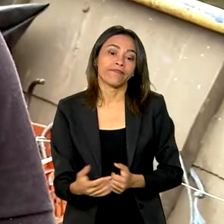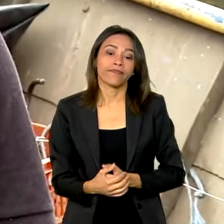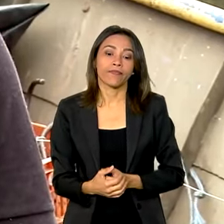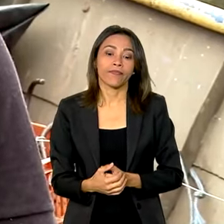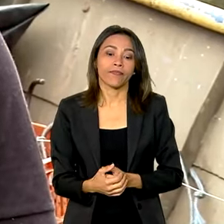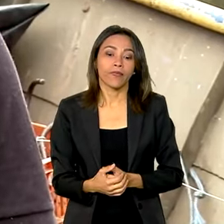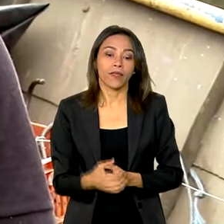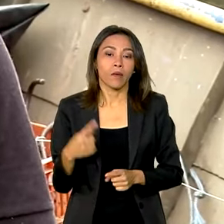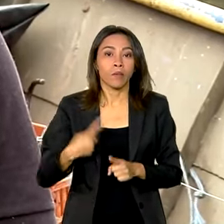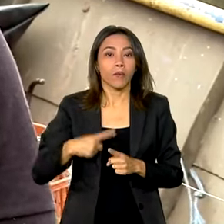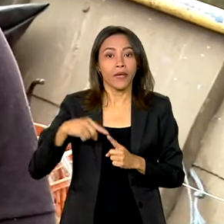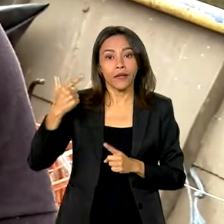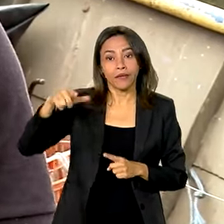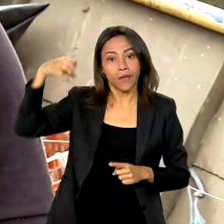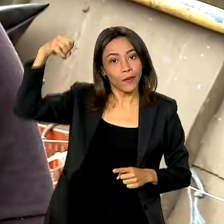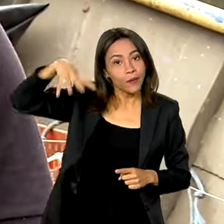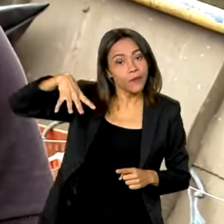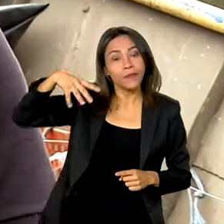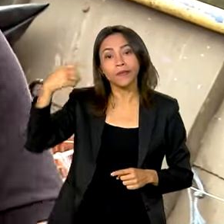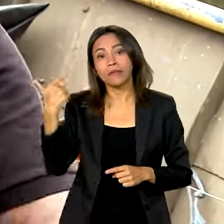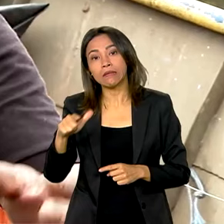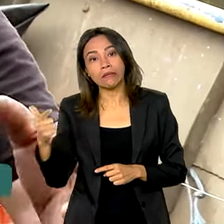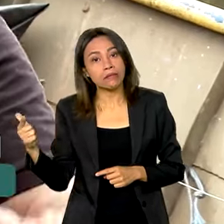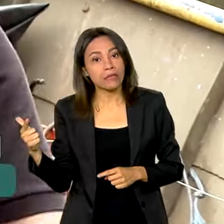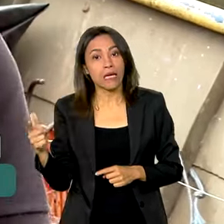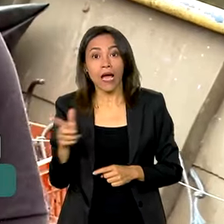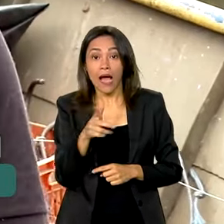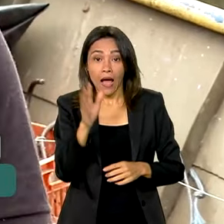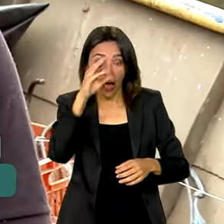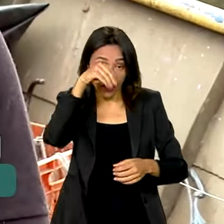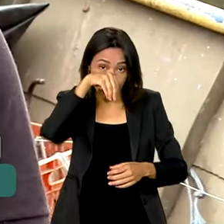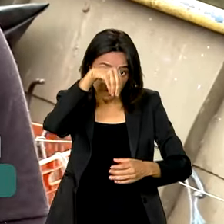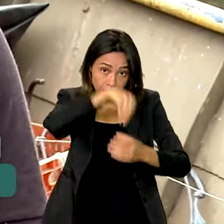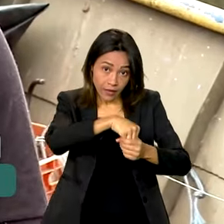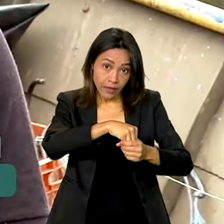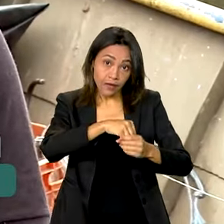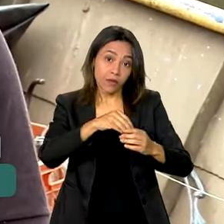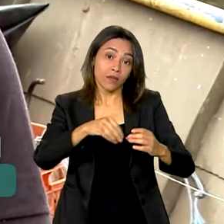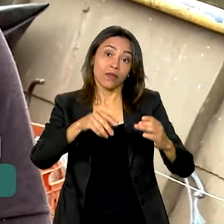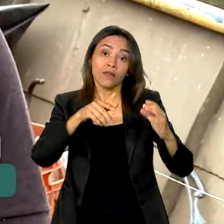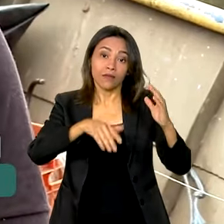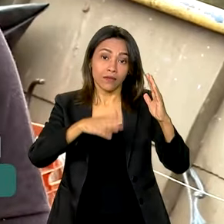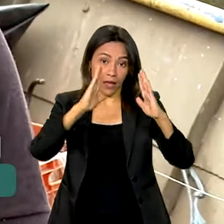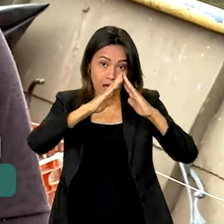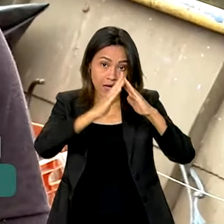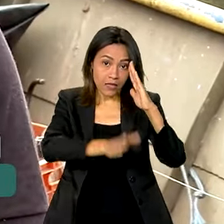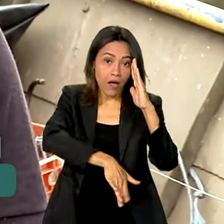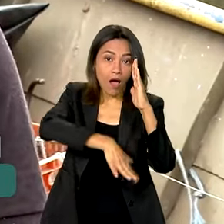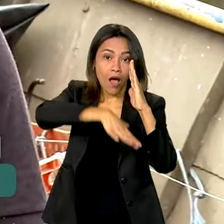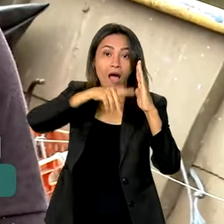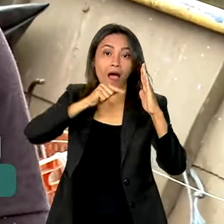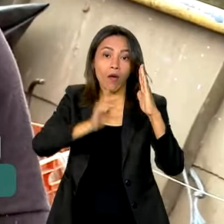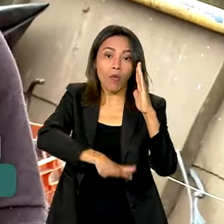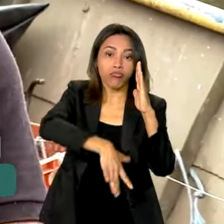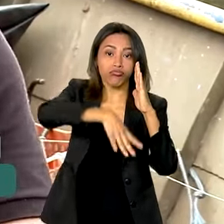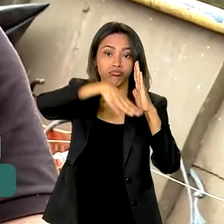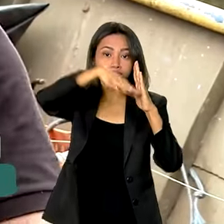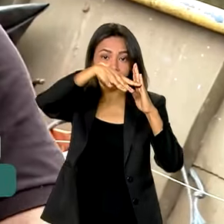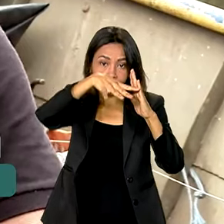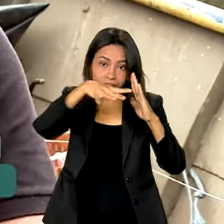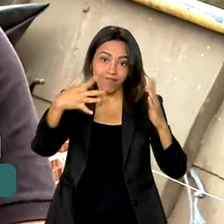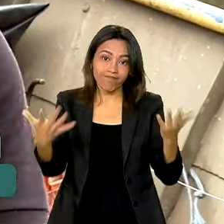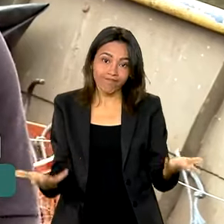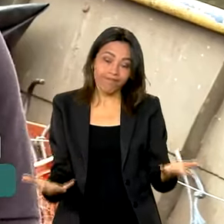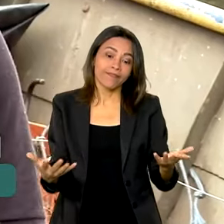devido a não ter luz e coisa. A casa está alargada, tem que estar cuidando dos pertences que ficou, em